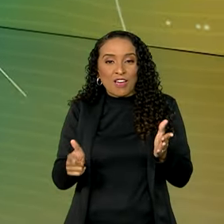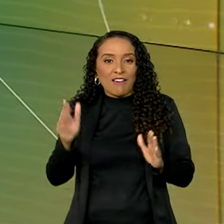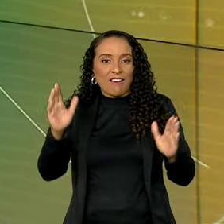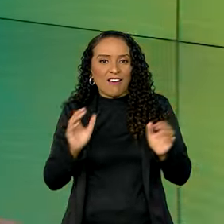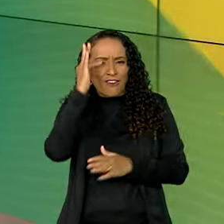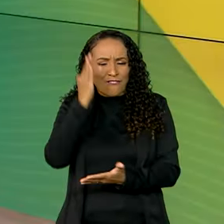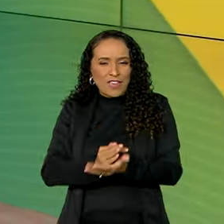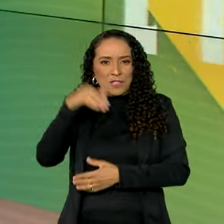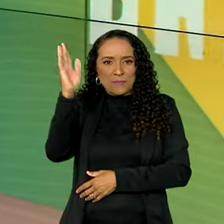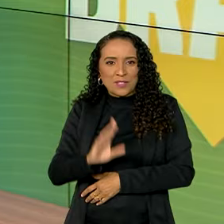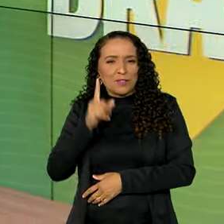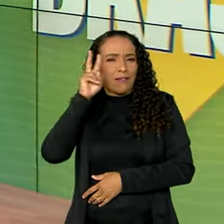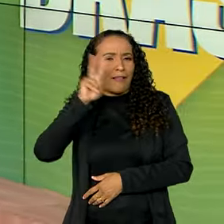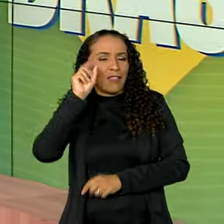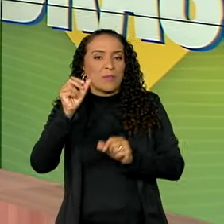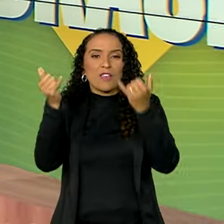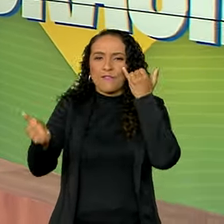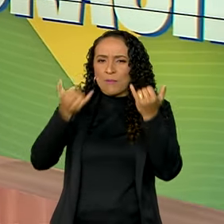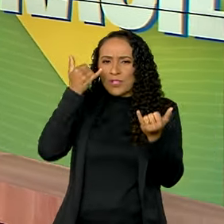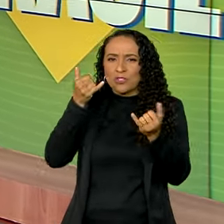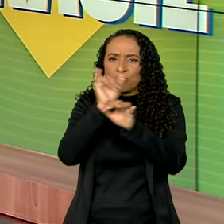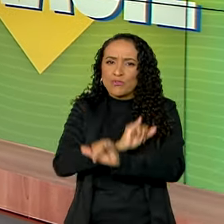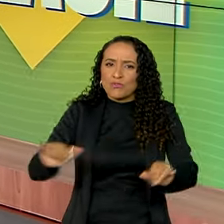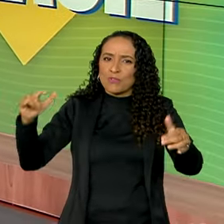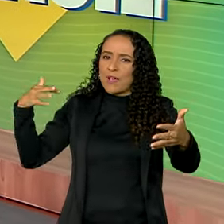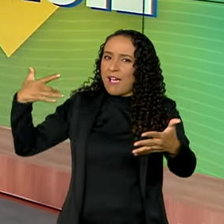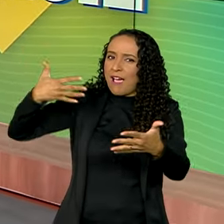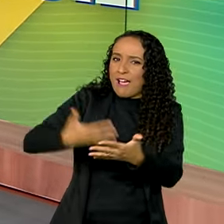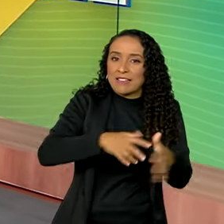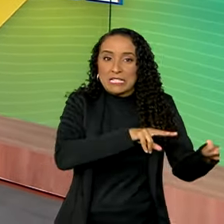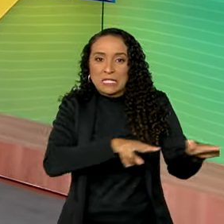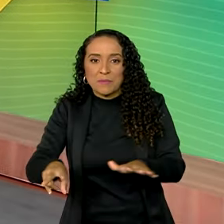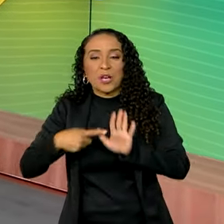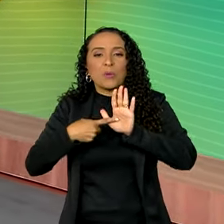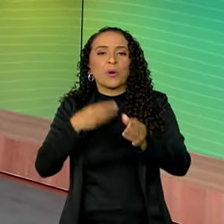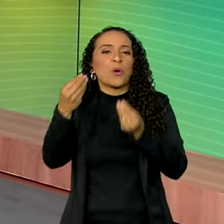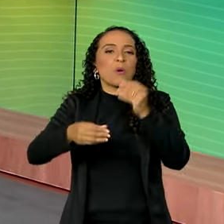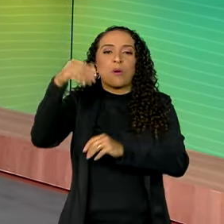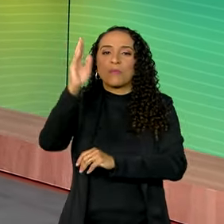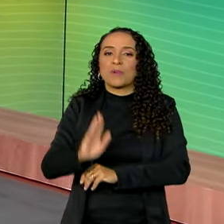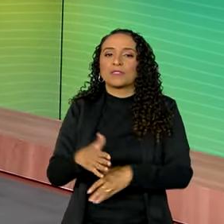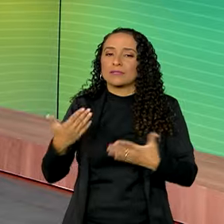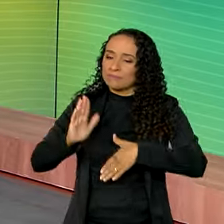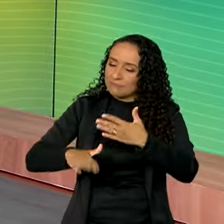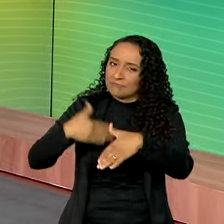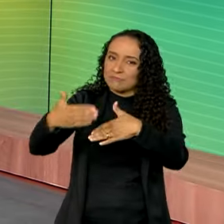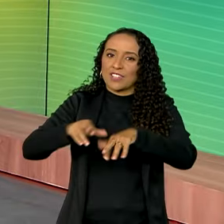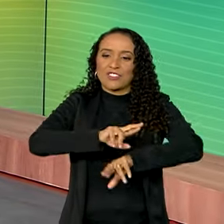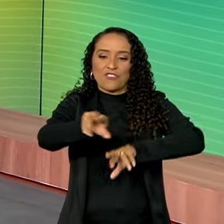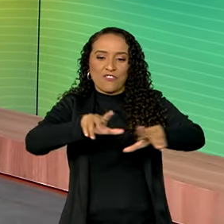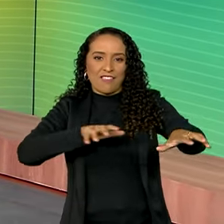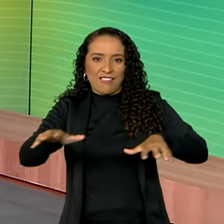Brasil, que é quando a gente lembra aí notícias que foram divulgadas ao longo da semana e que mostram como o país está avançando em